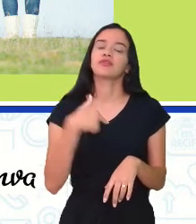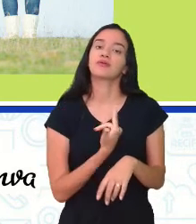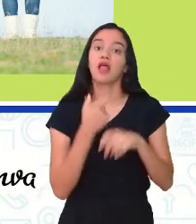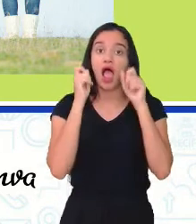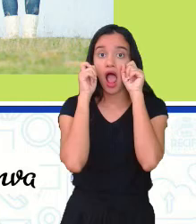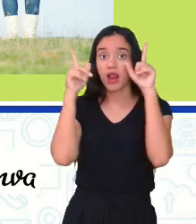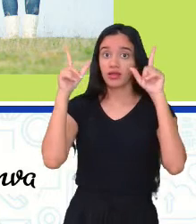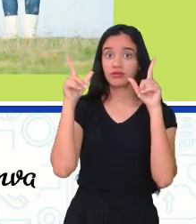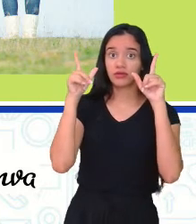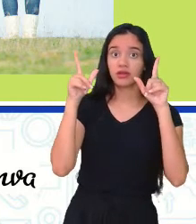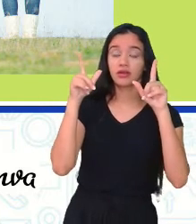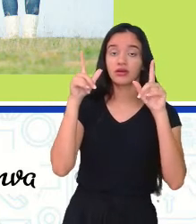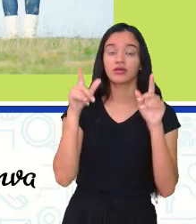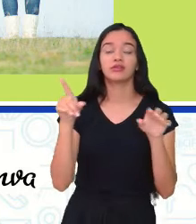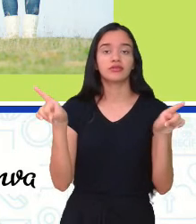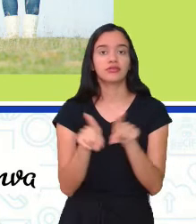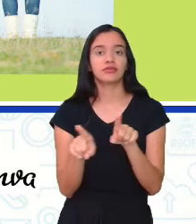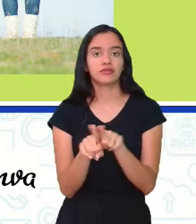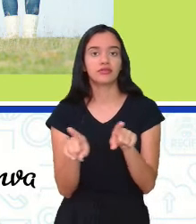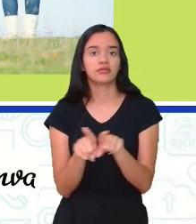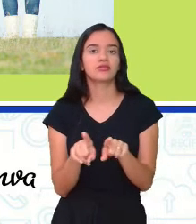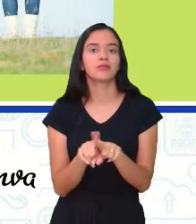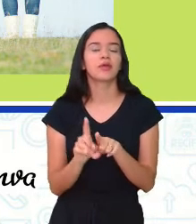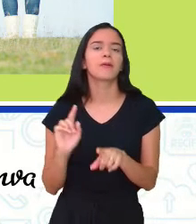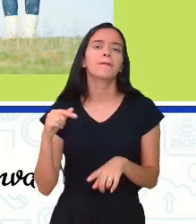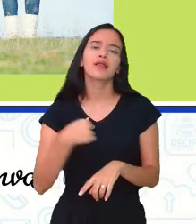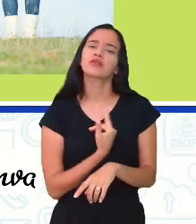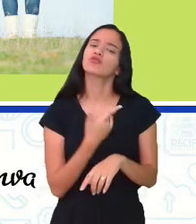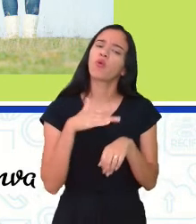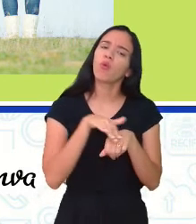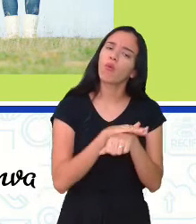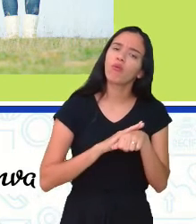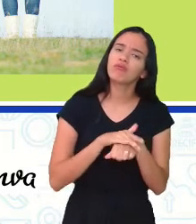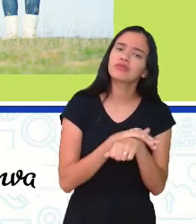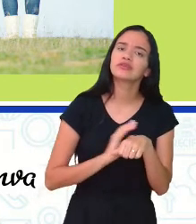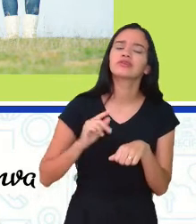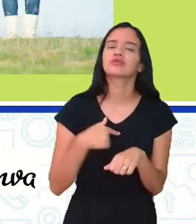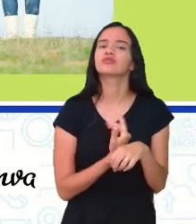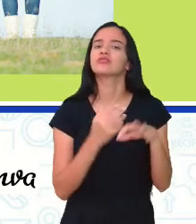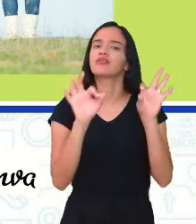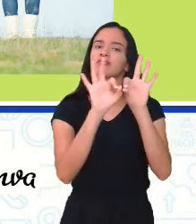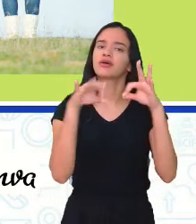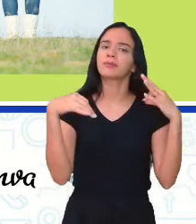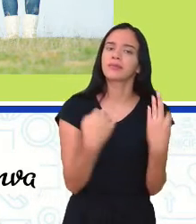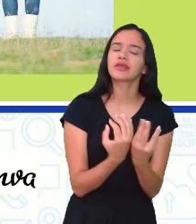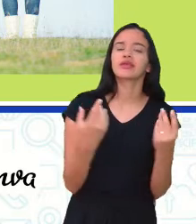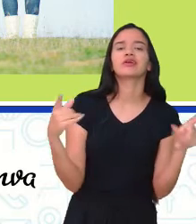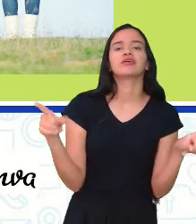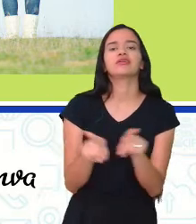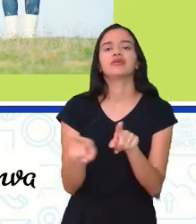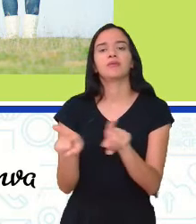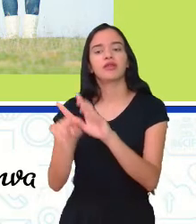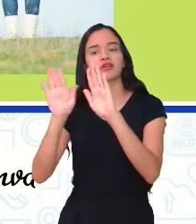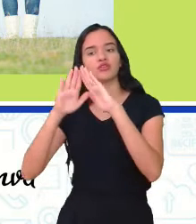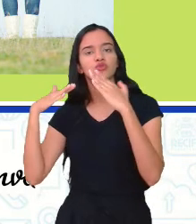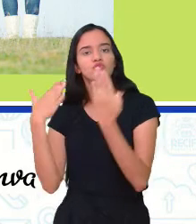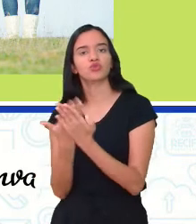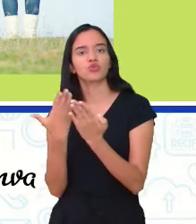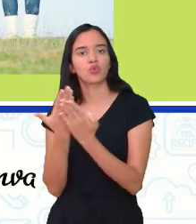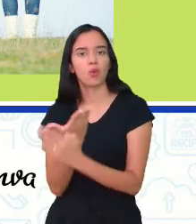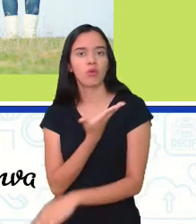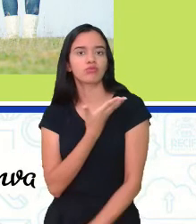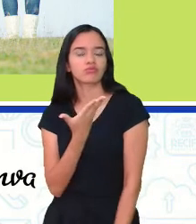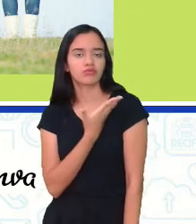alertar, ligar o sinal de alerta para a gente poder conversar com a nossa família, conversar na nossa escola com os nossos